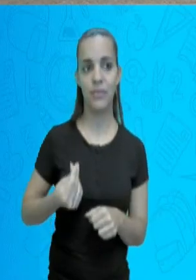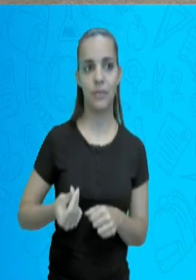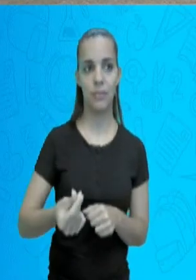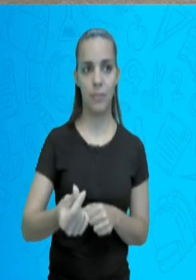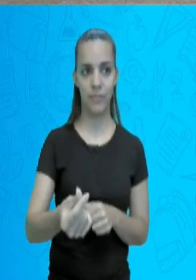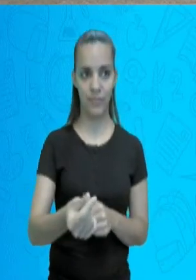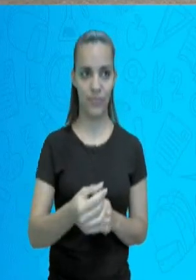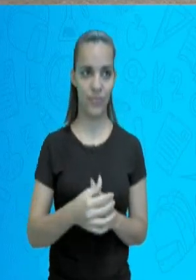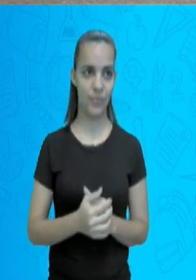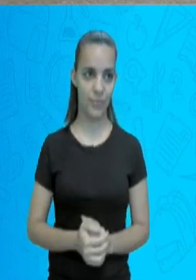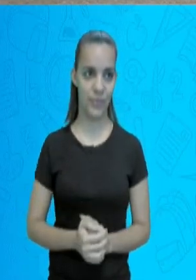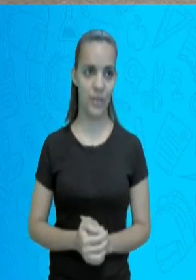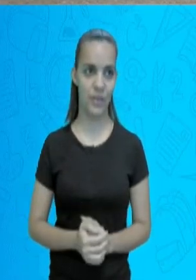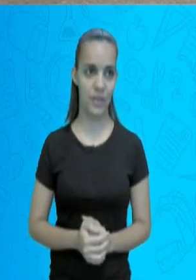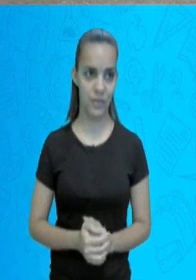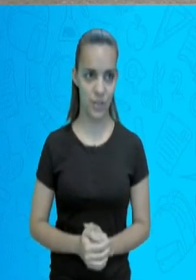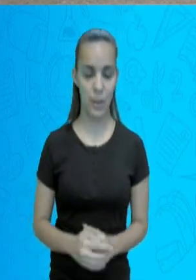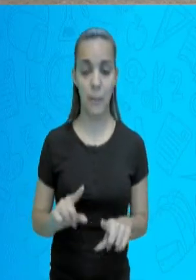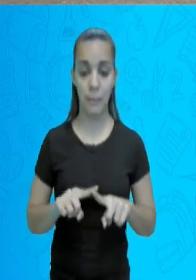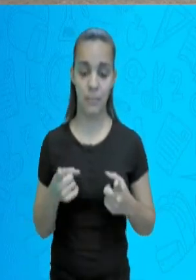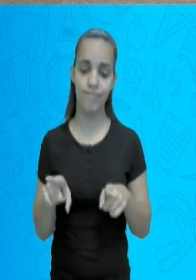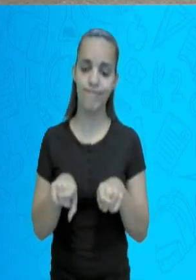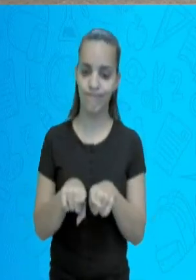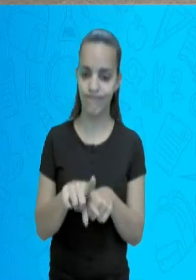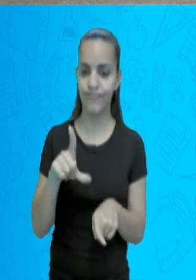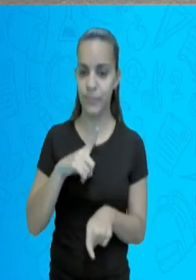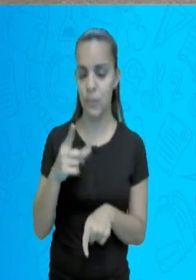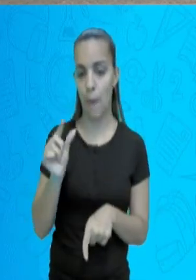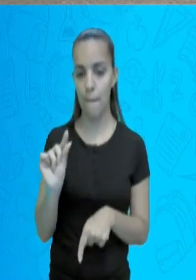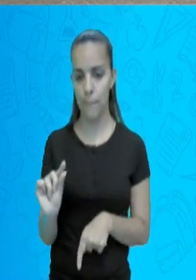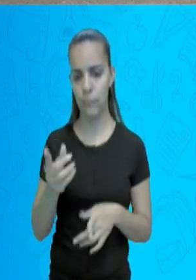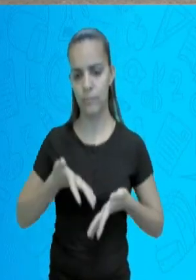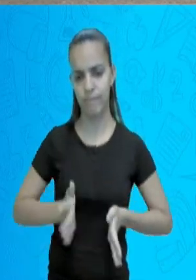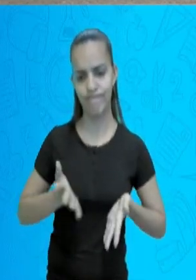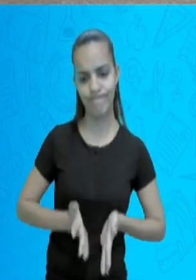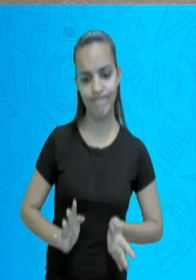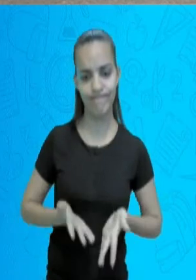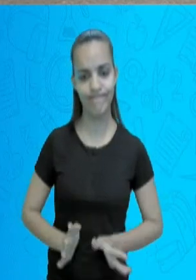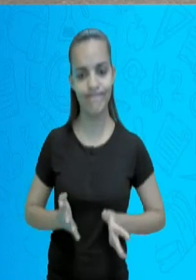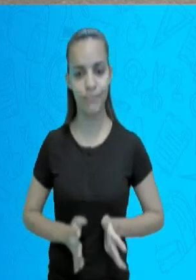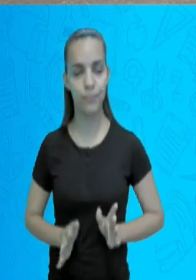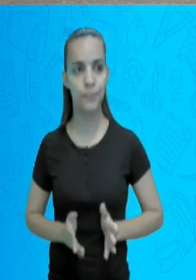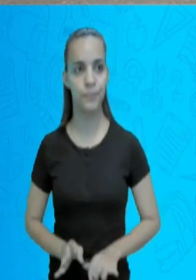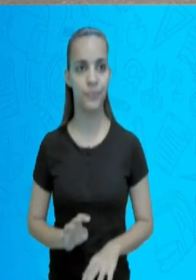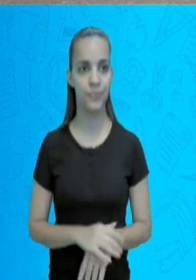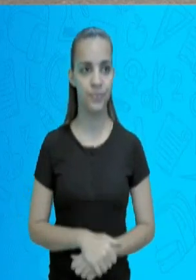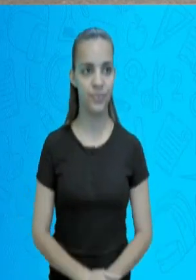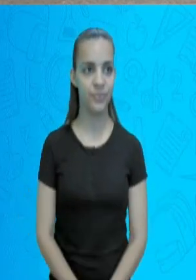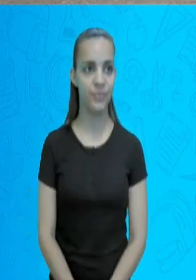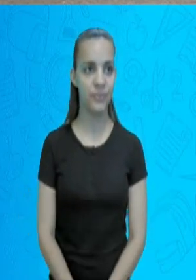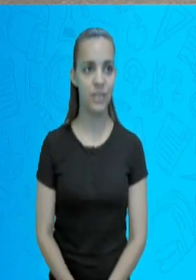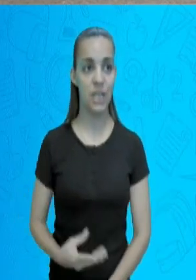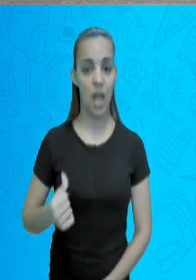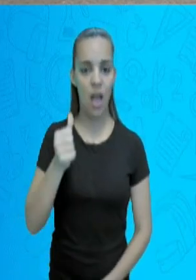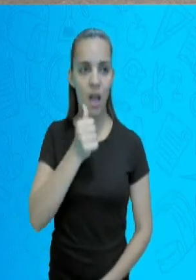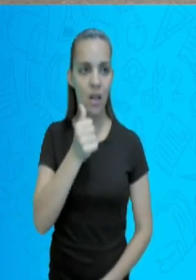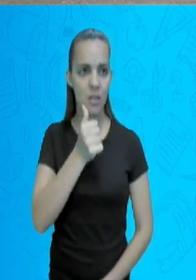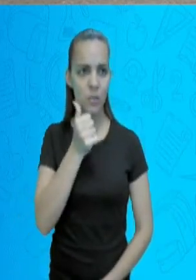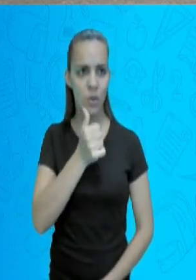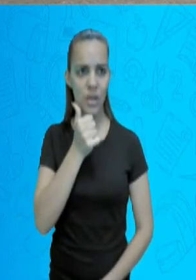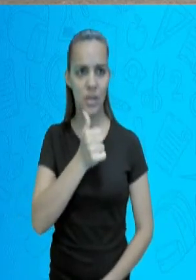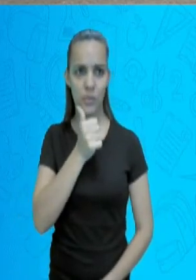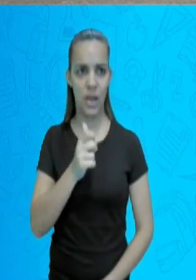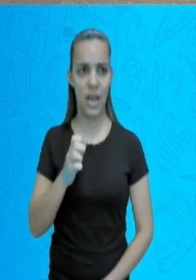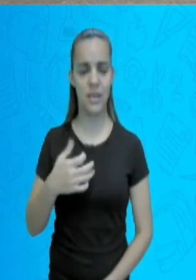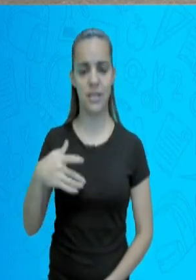também estão tendo menos filhos. por exemplo, a Europa, as mulheres hoje na